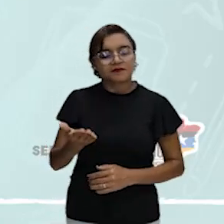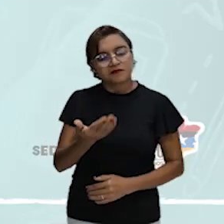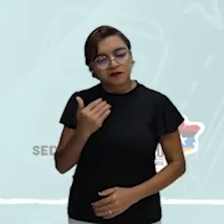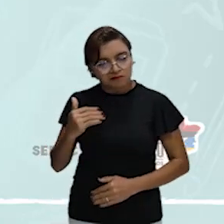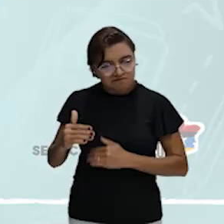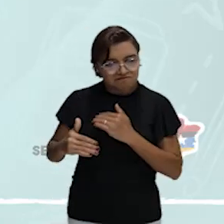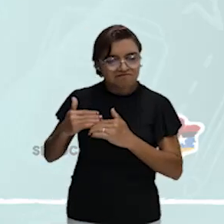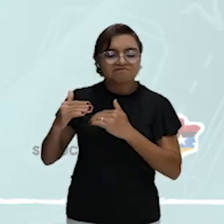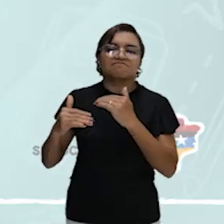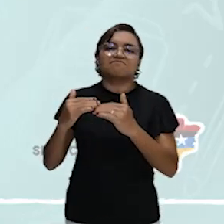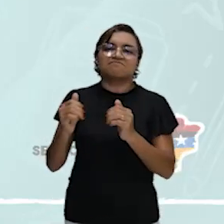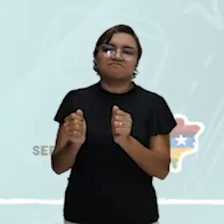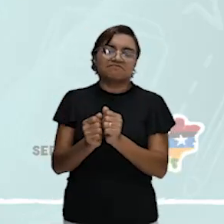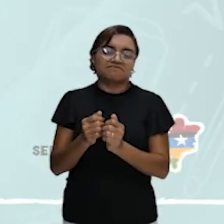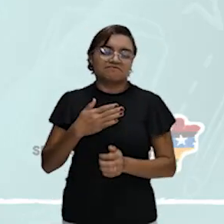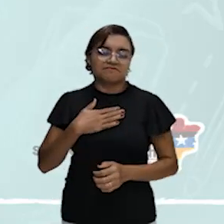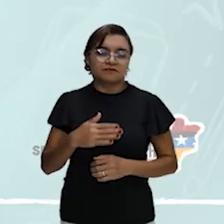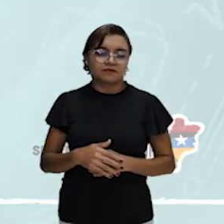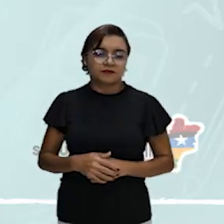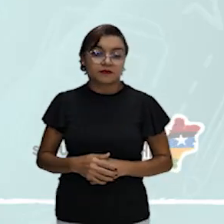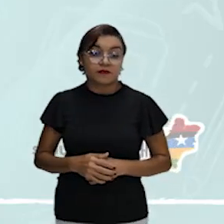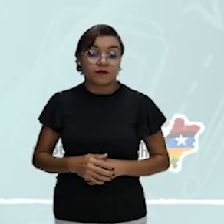comigo, tem mais coisa aí para a gente finalizar.